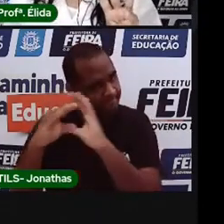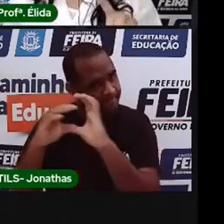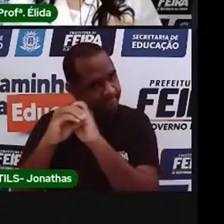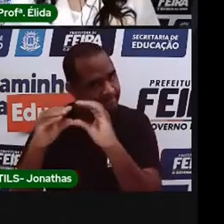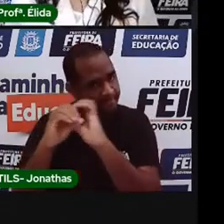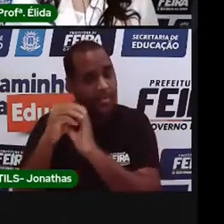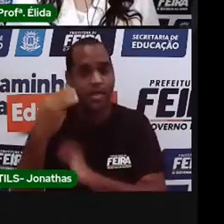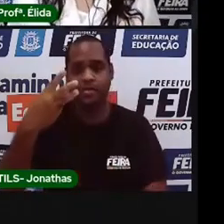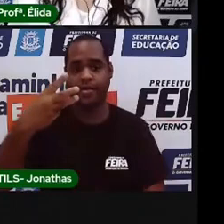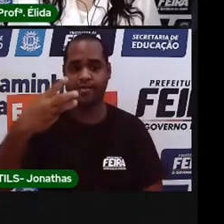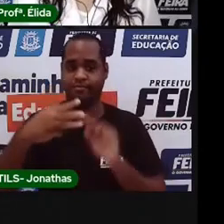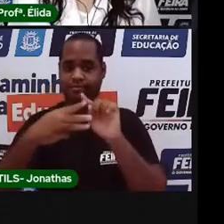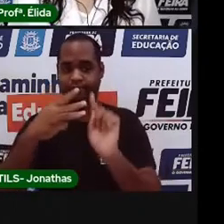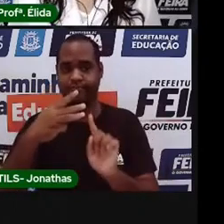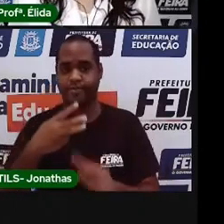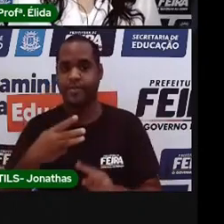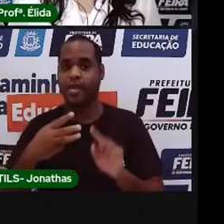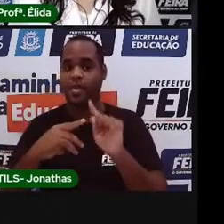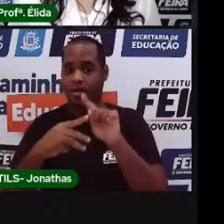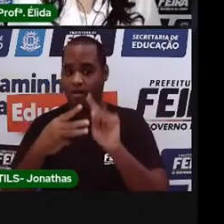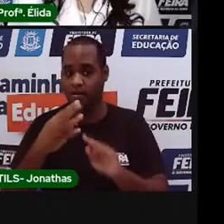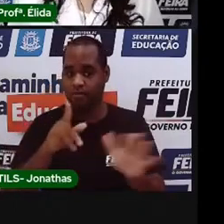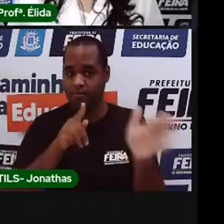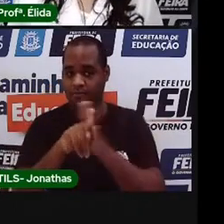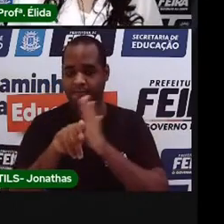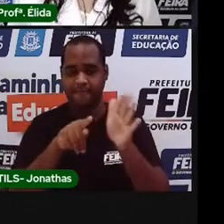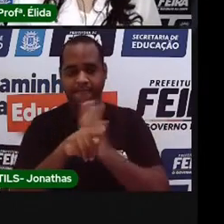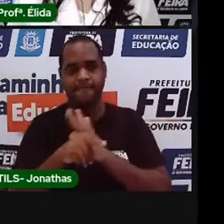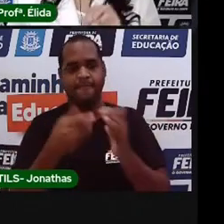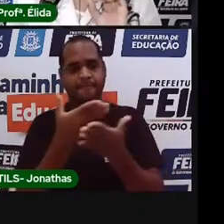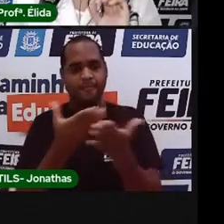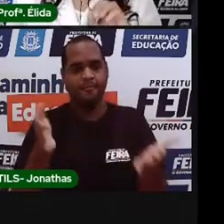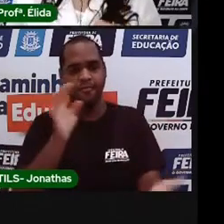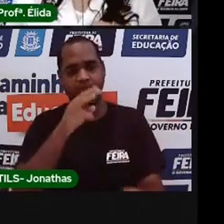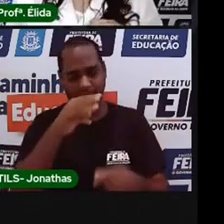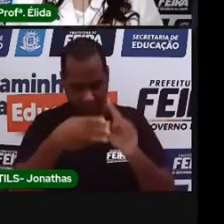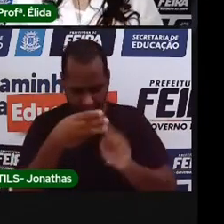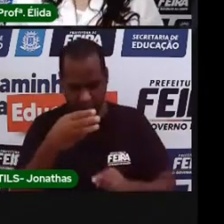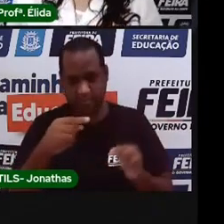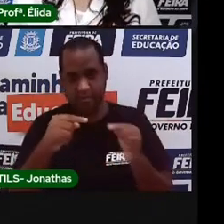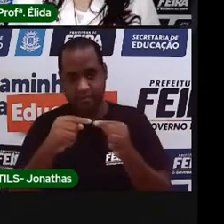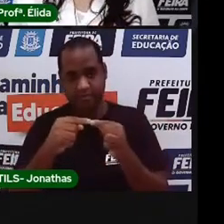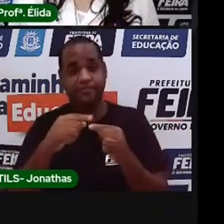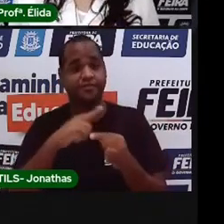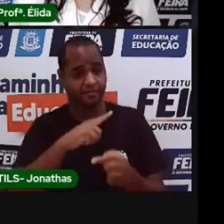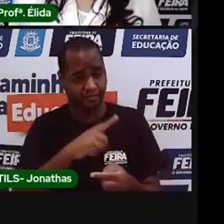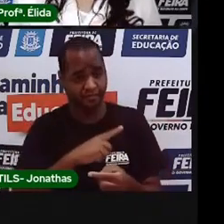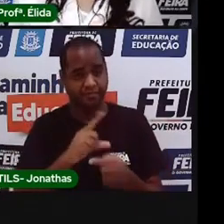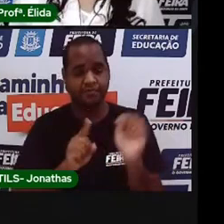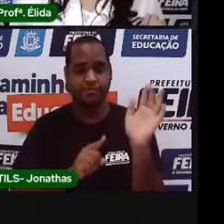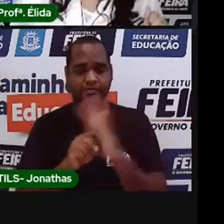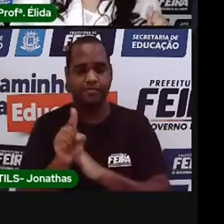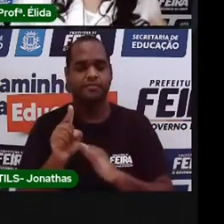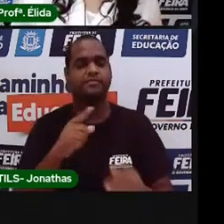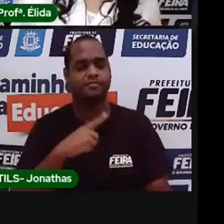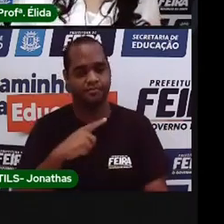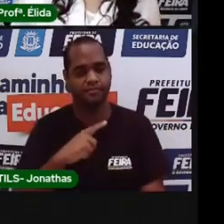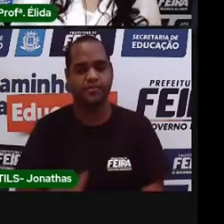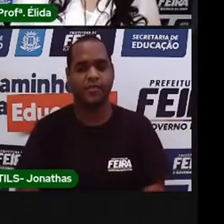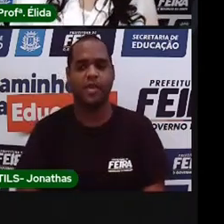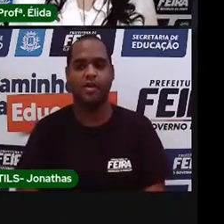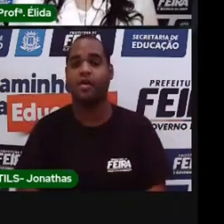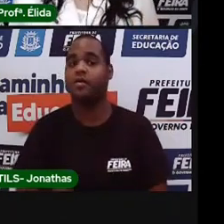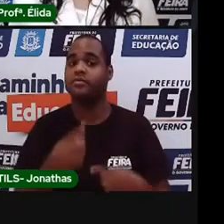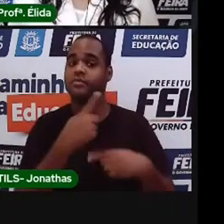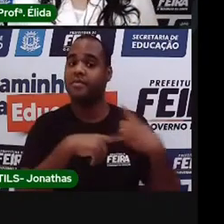três adivinhas. Três perguntinhas. E todas tinham o ponto de interrogação. Na